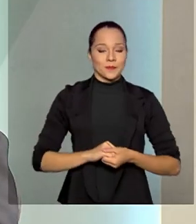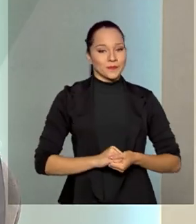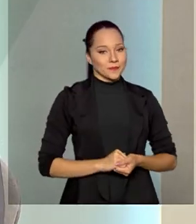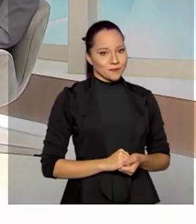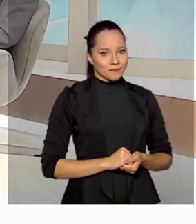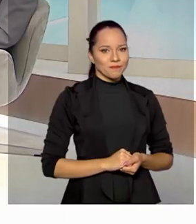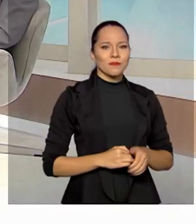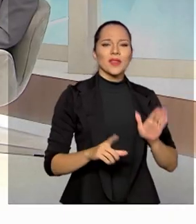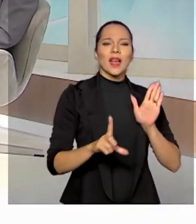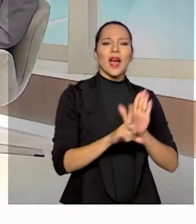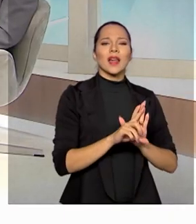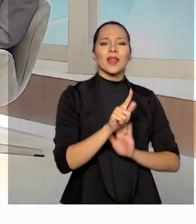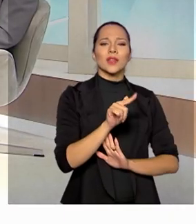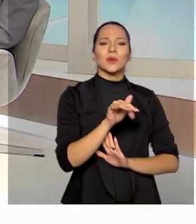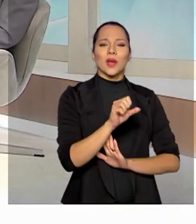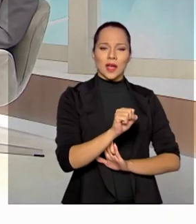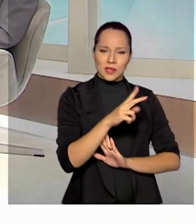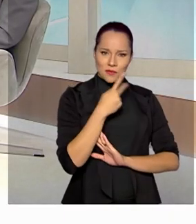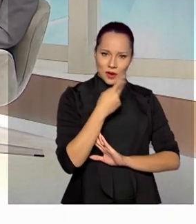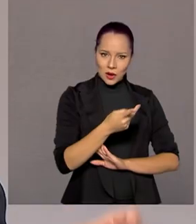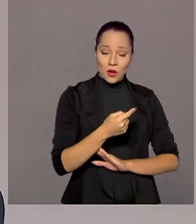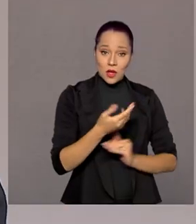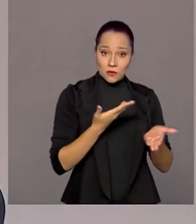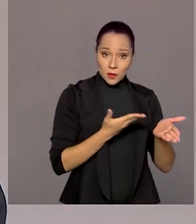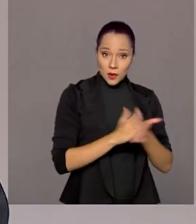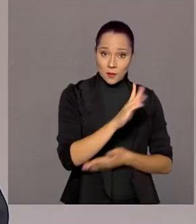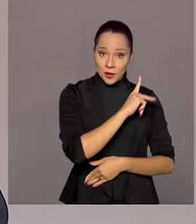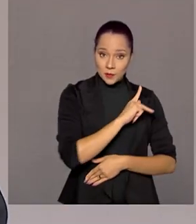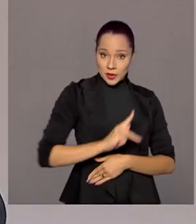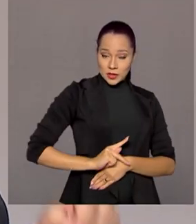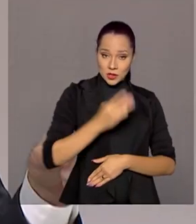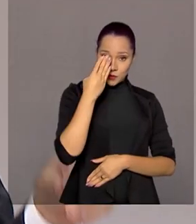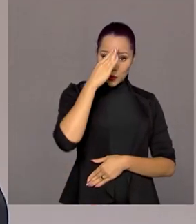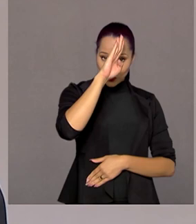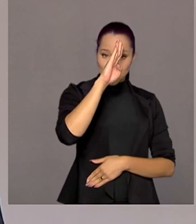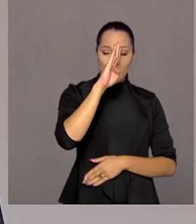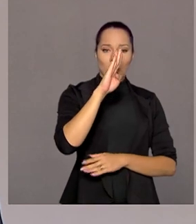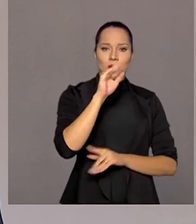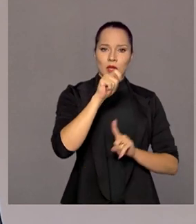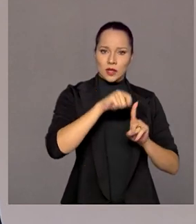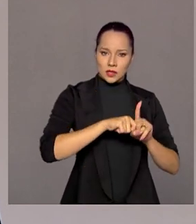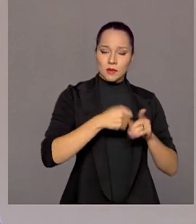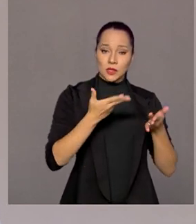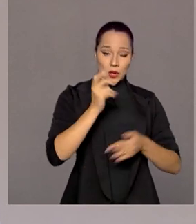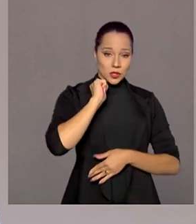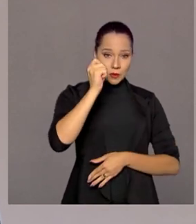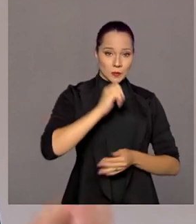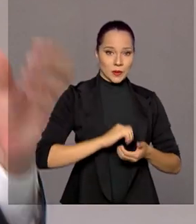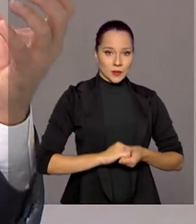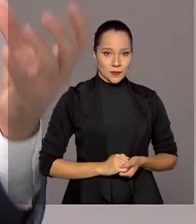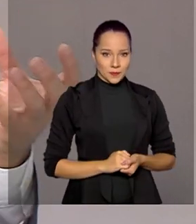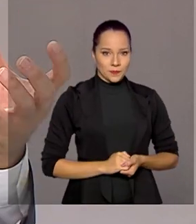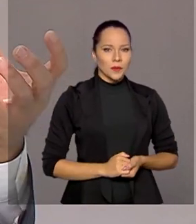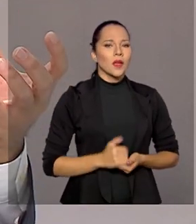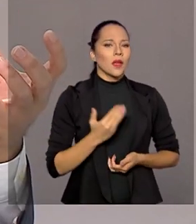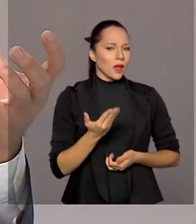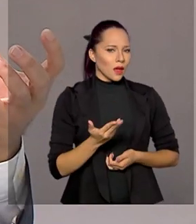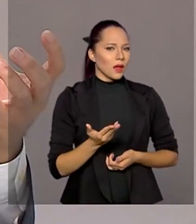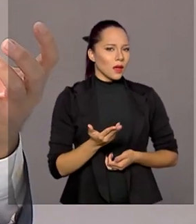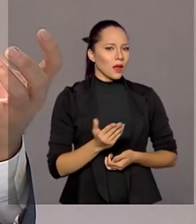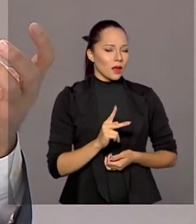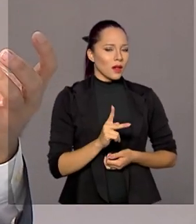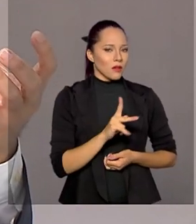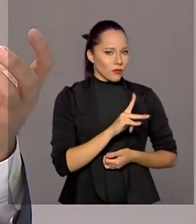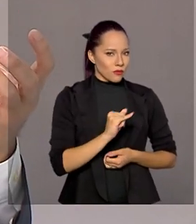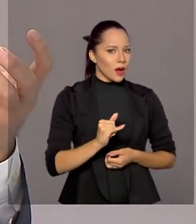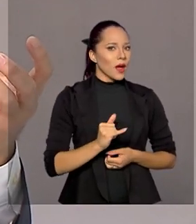Lei do gás, que o senhor citou, foi sancionada pelo presidente Jair Bolsonaro neste mês de abril também. Ela vai realmente